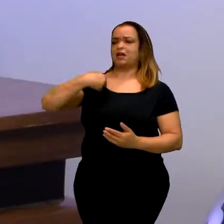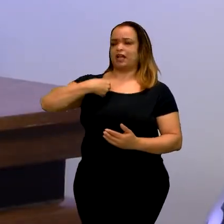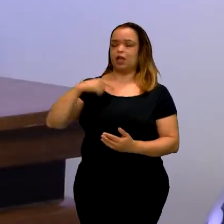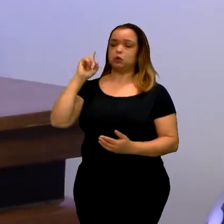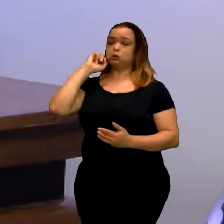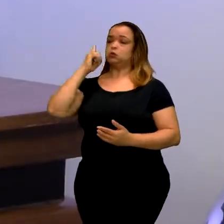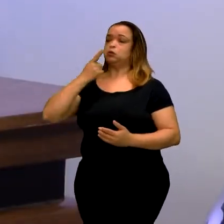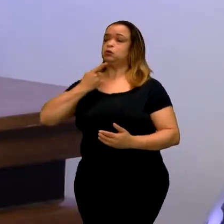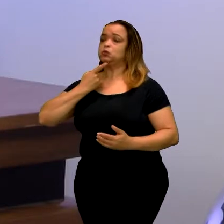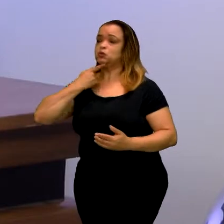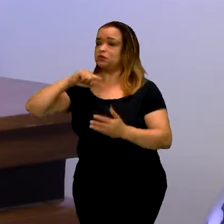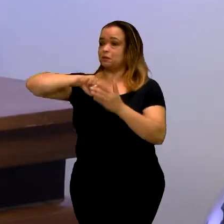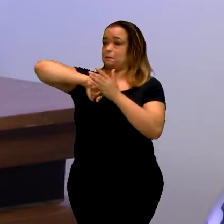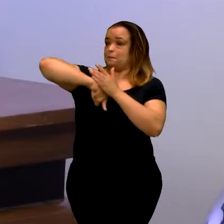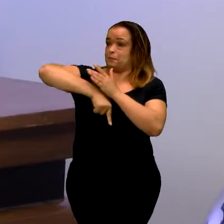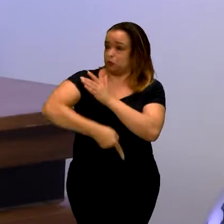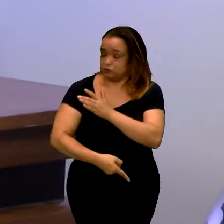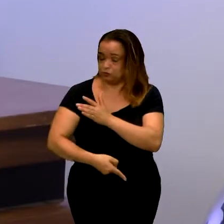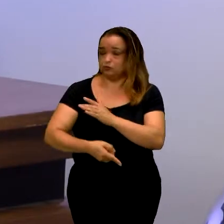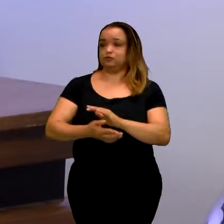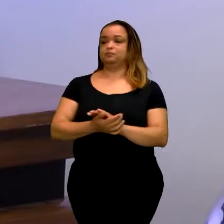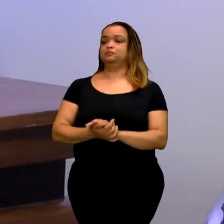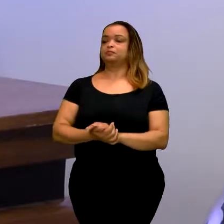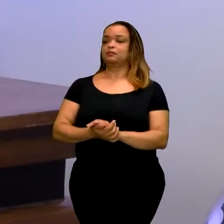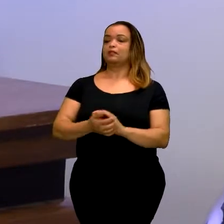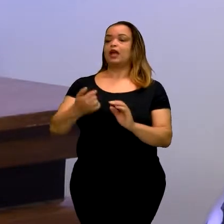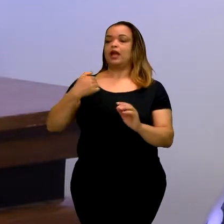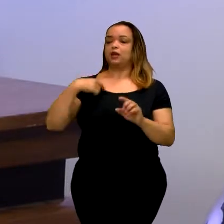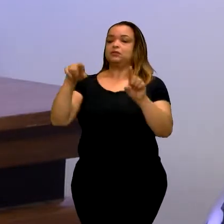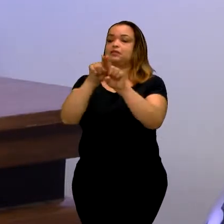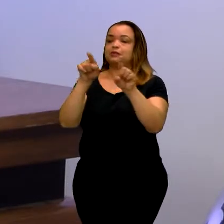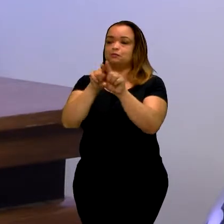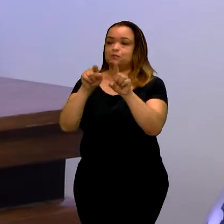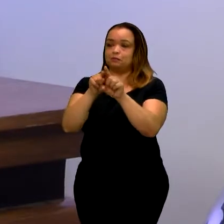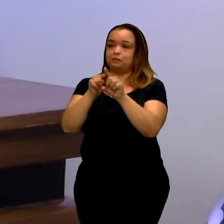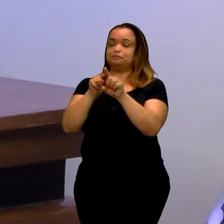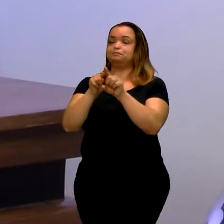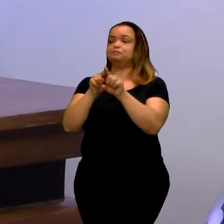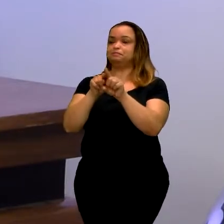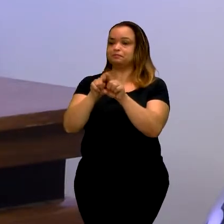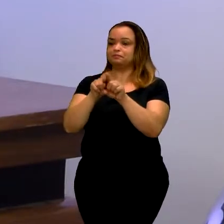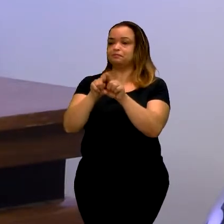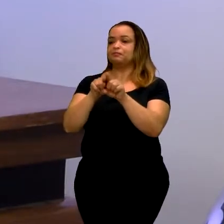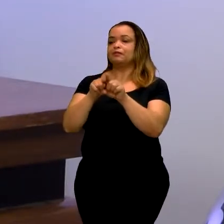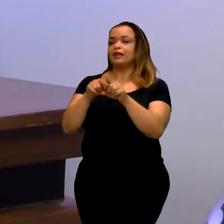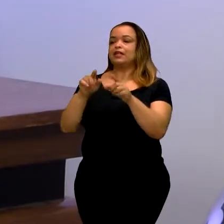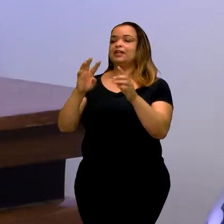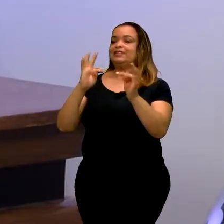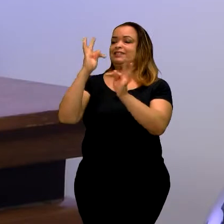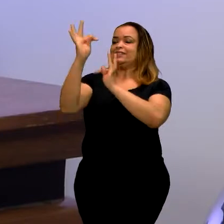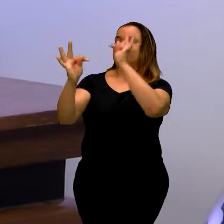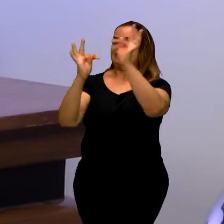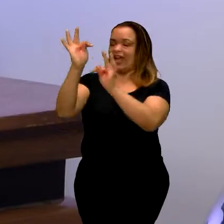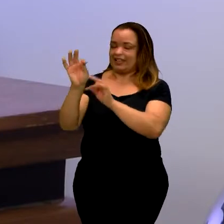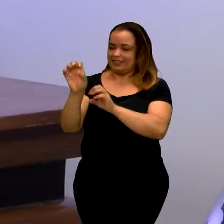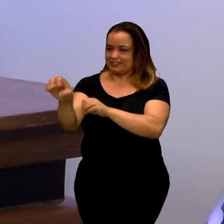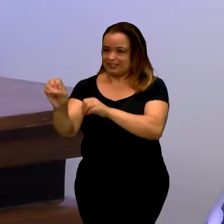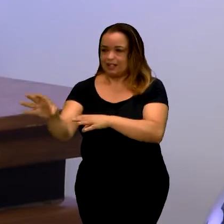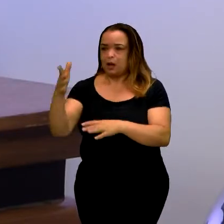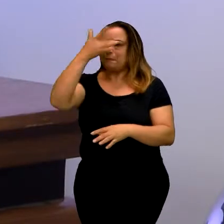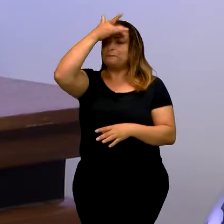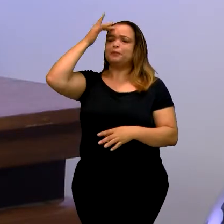profunda e neurosensorial. Essa parte técnica aqui, as pessoas